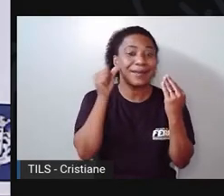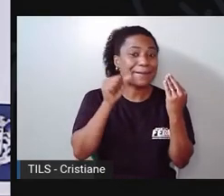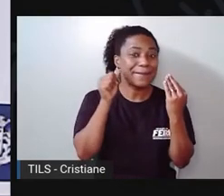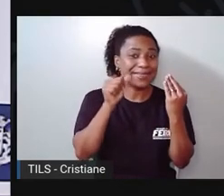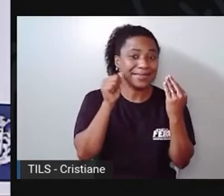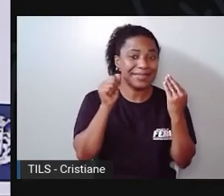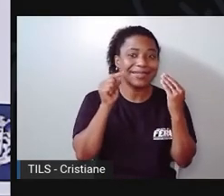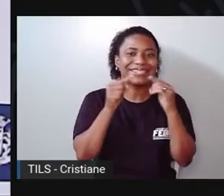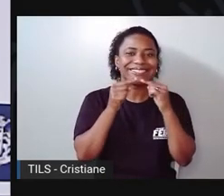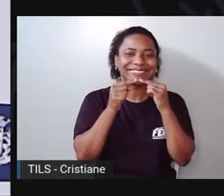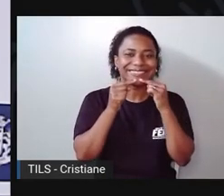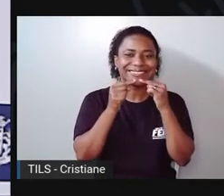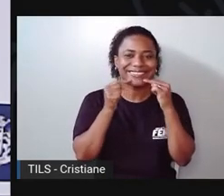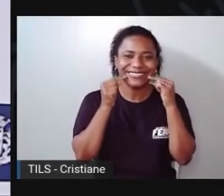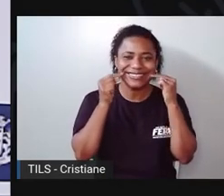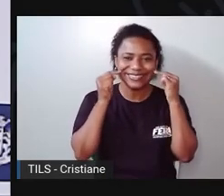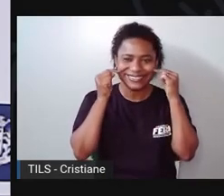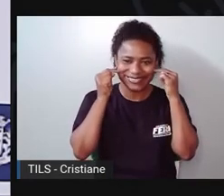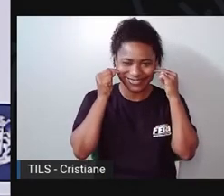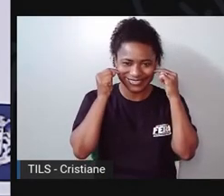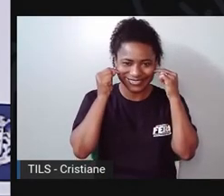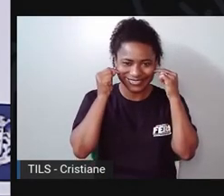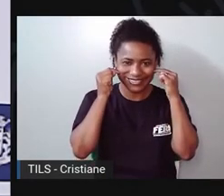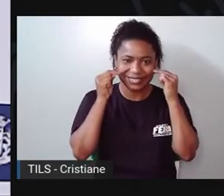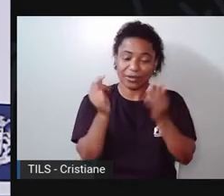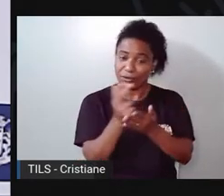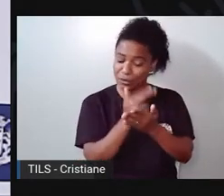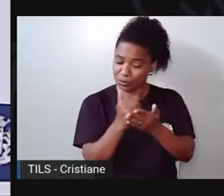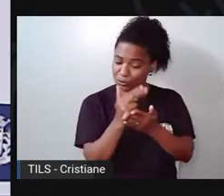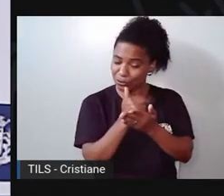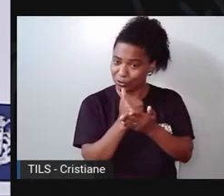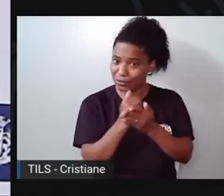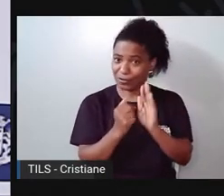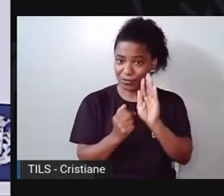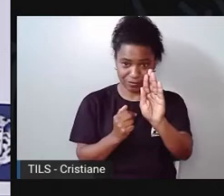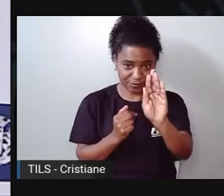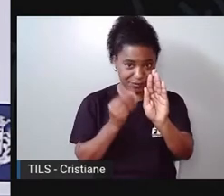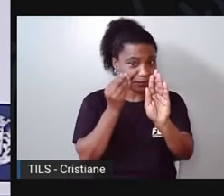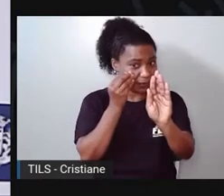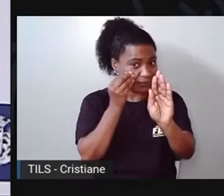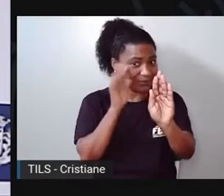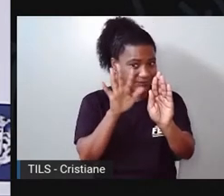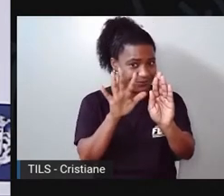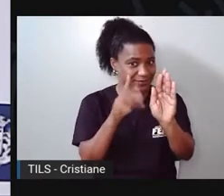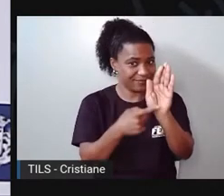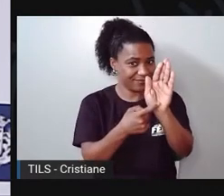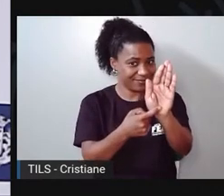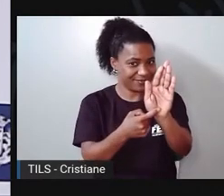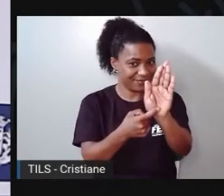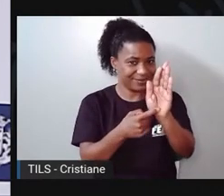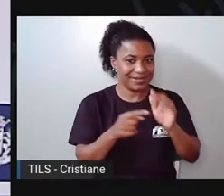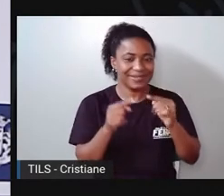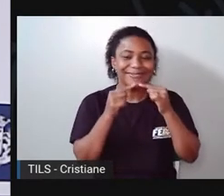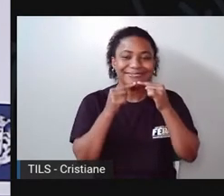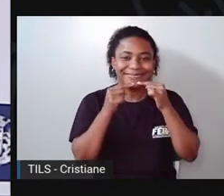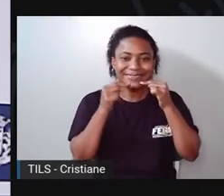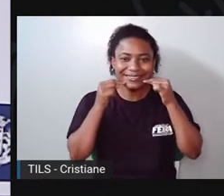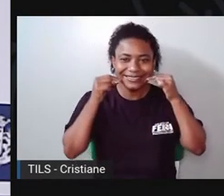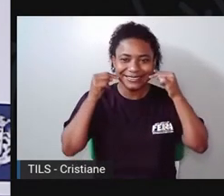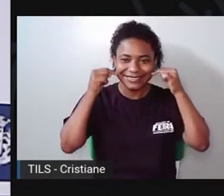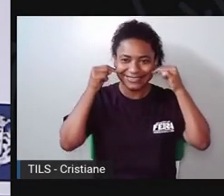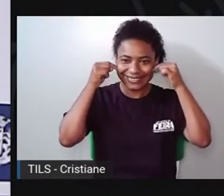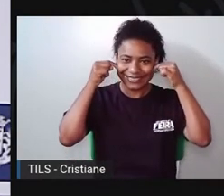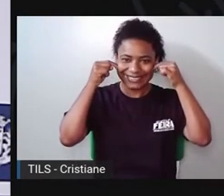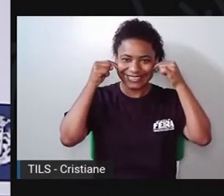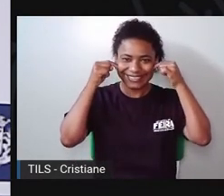sorrindo. Eu vou desenhar e vou mostrar pra vocês, tá? Vou fazer uma boca de quem está